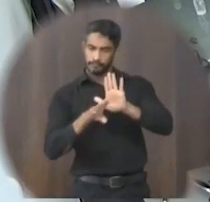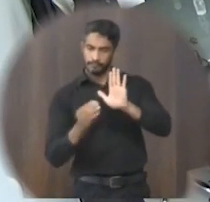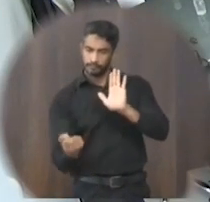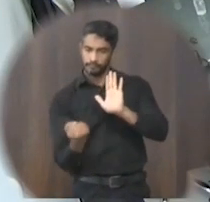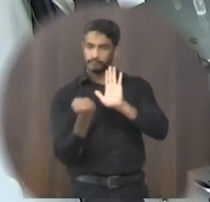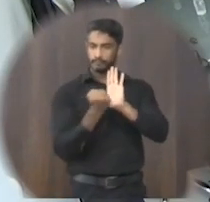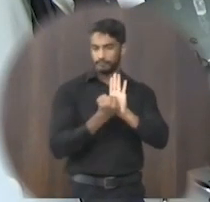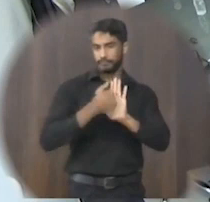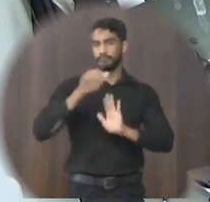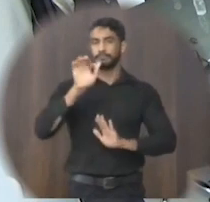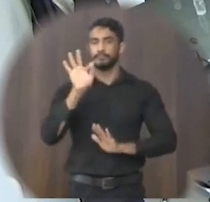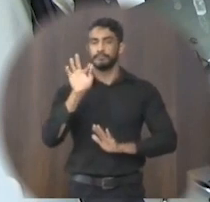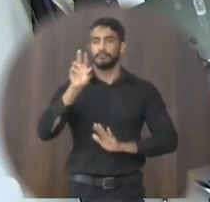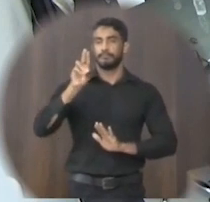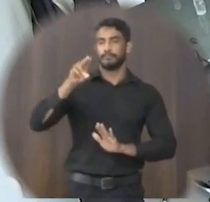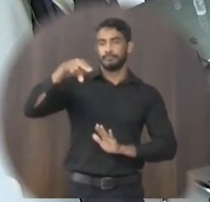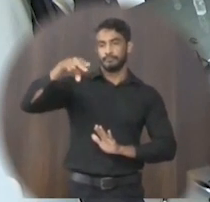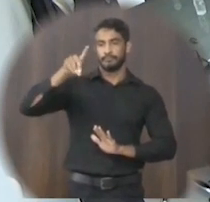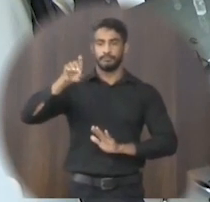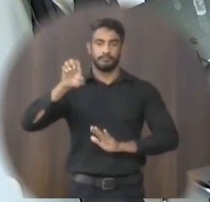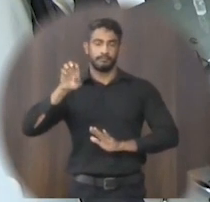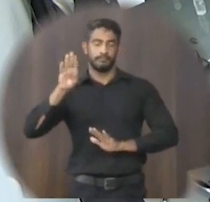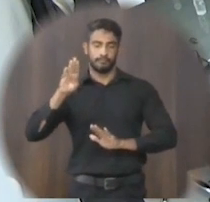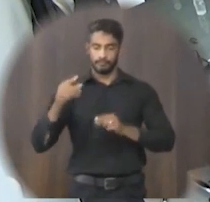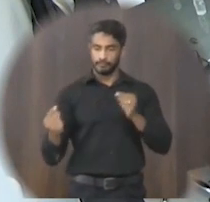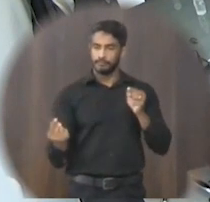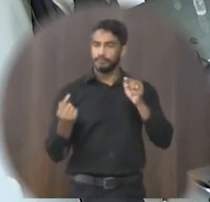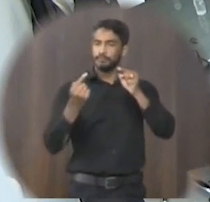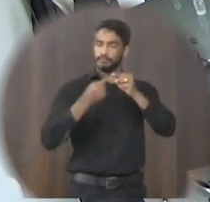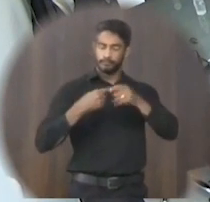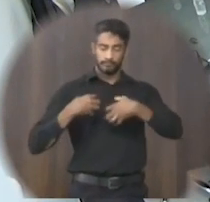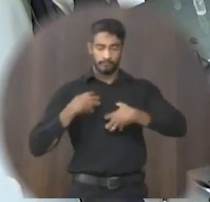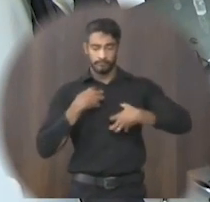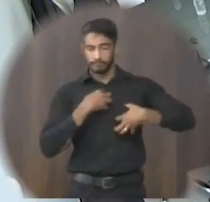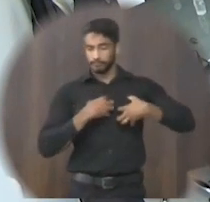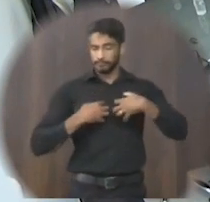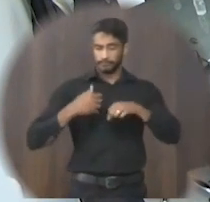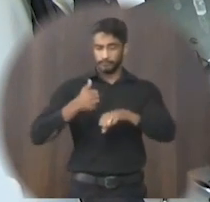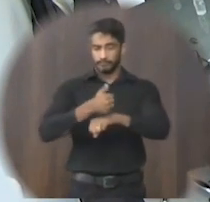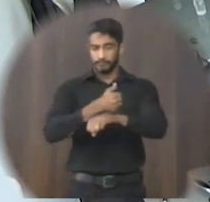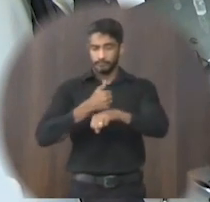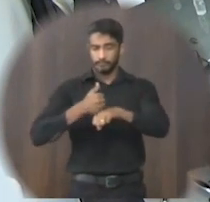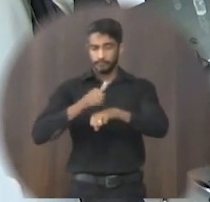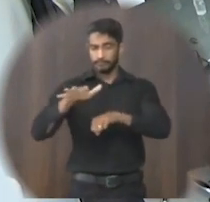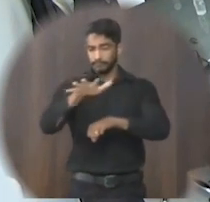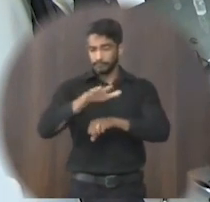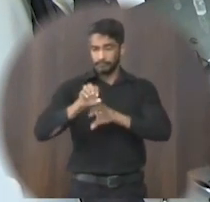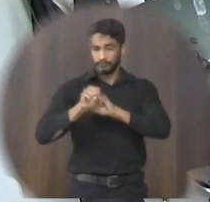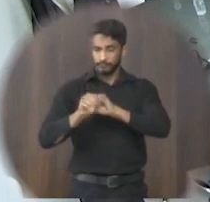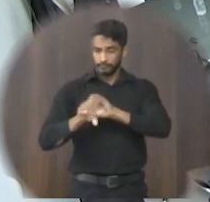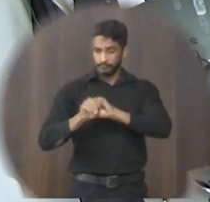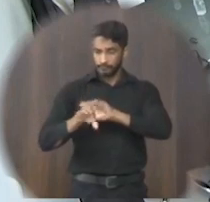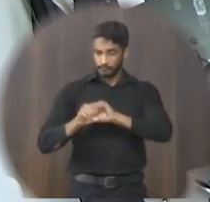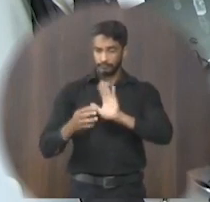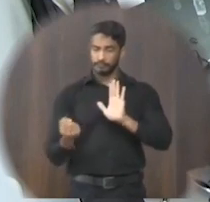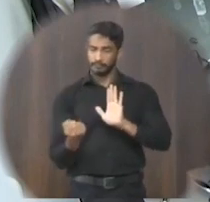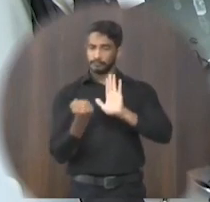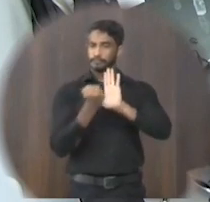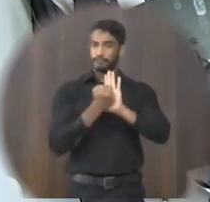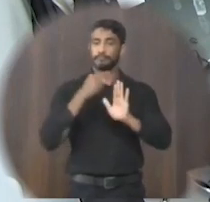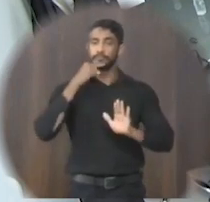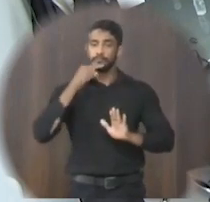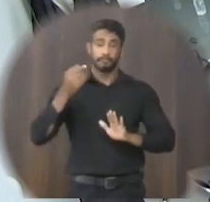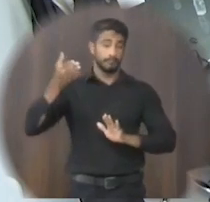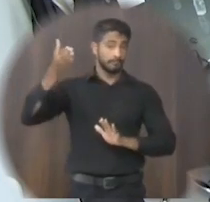o Fundeb ele vem de encontro aos anseios dos profissionais em educação eu protocolei na semana